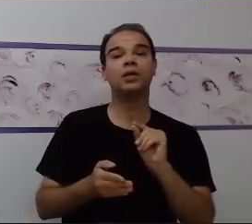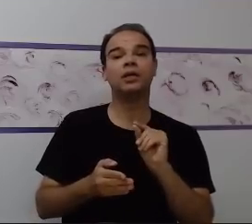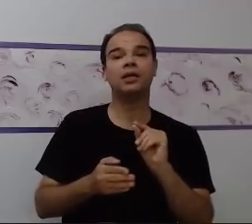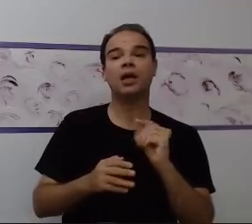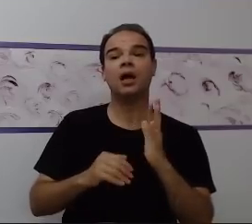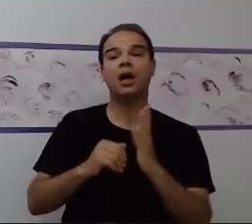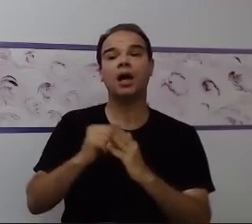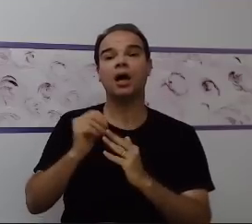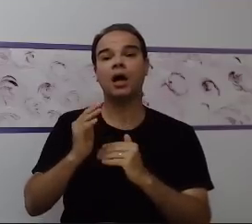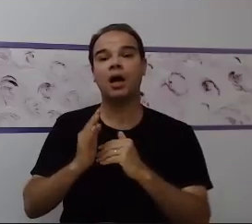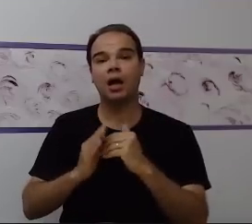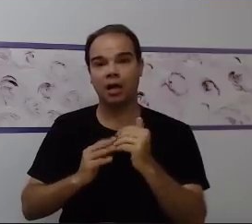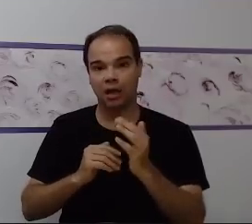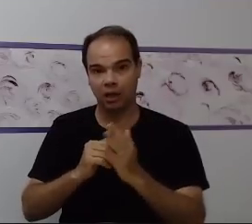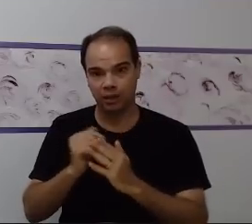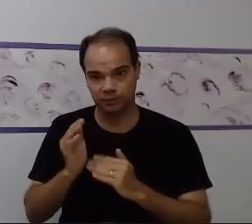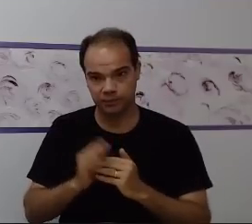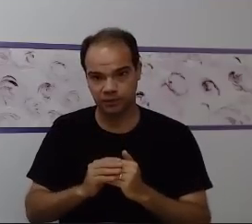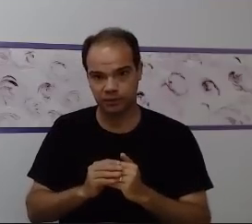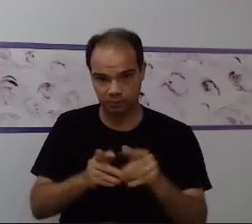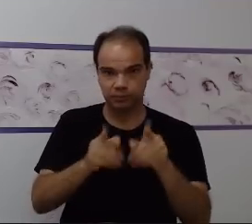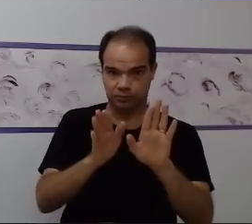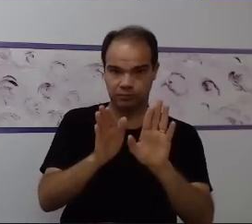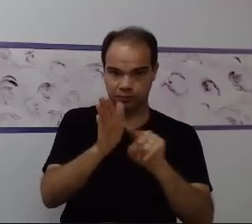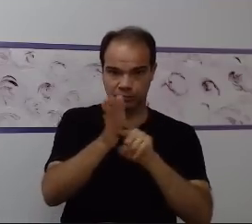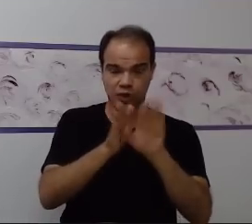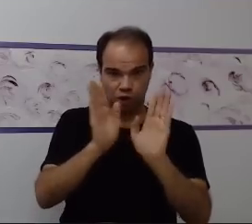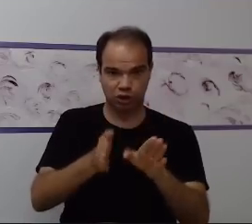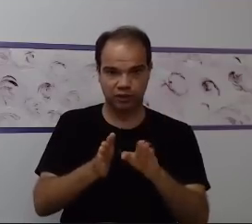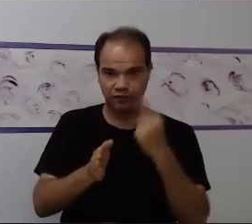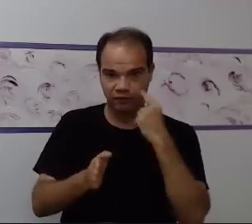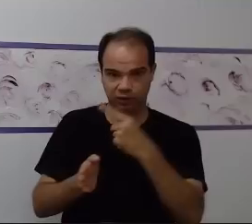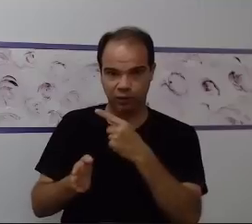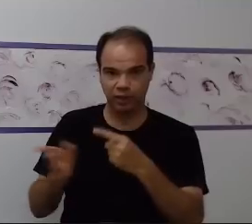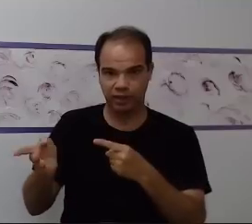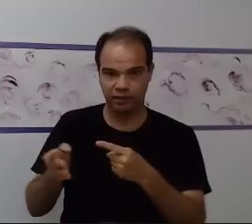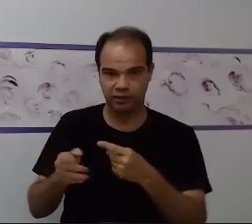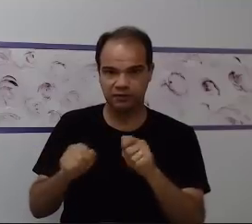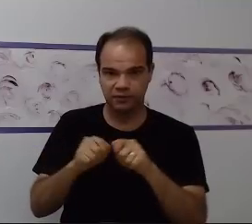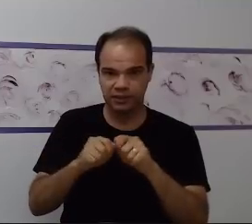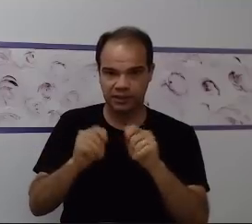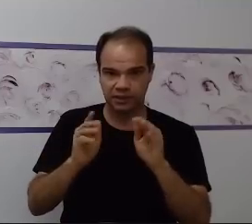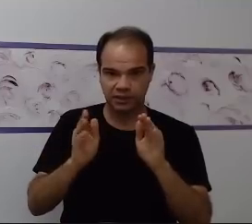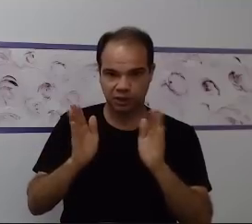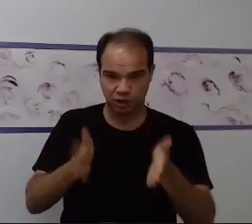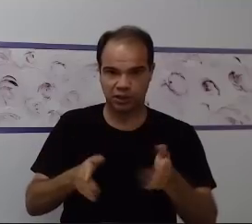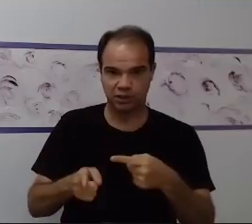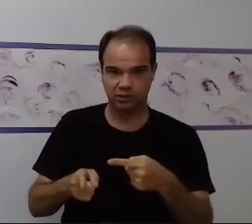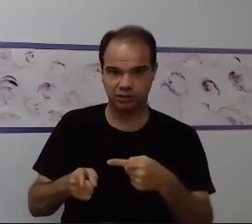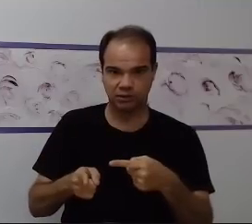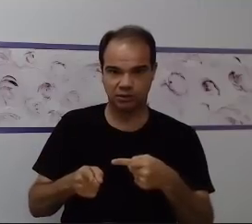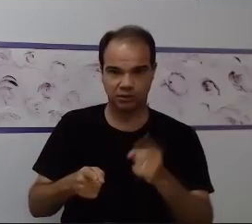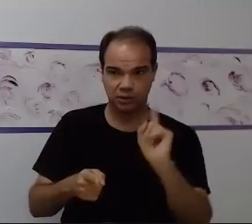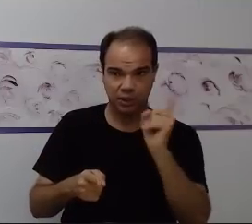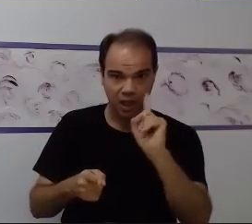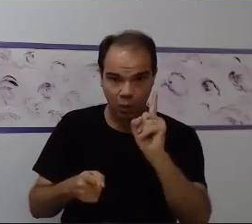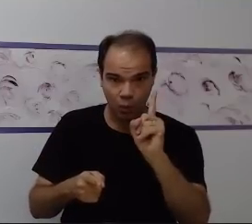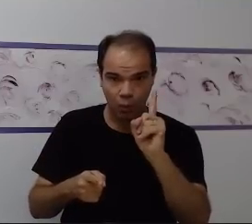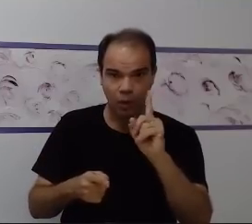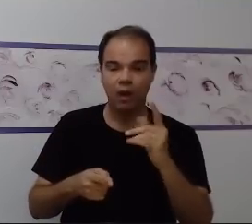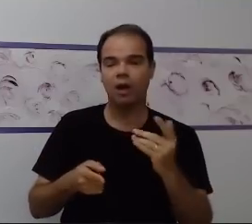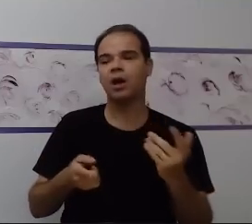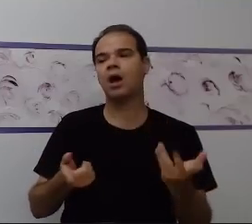realize, você já viu ele realizar? Se ele nunca realizou, ele não vai fazer. É uma aprendizagem de